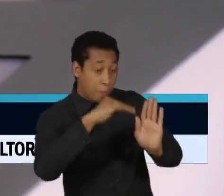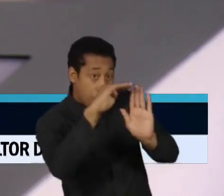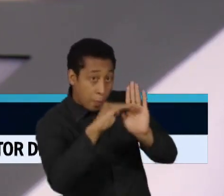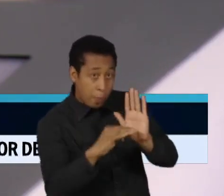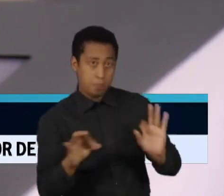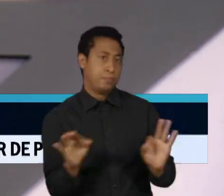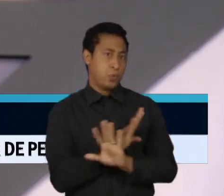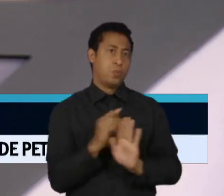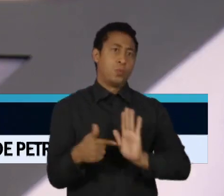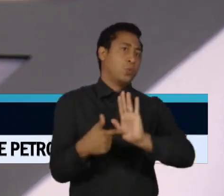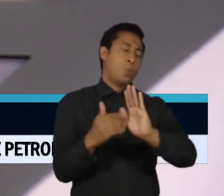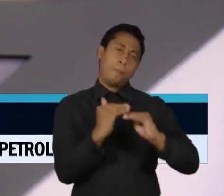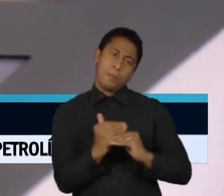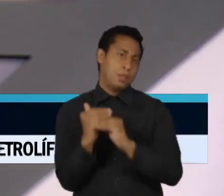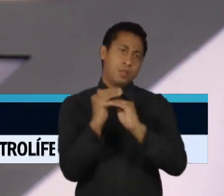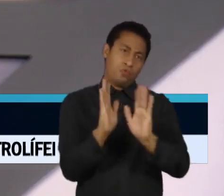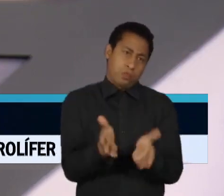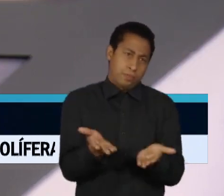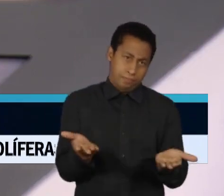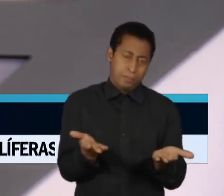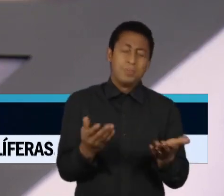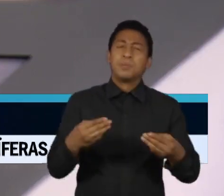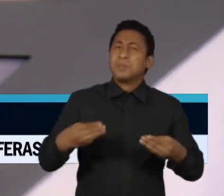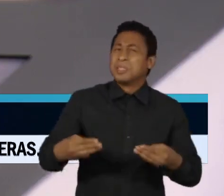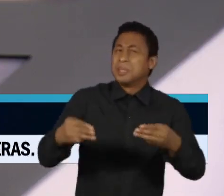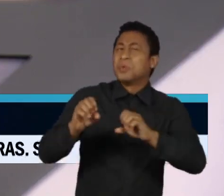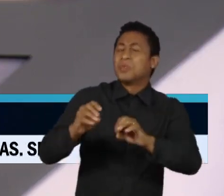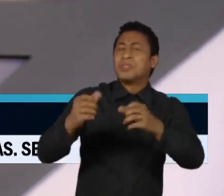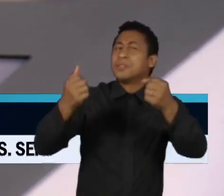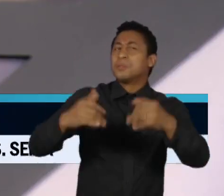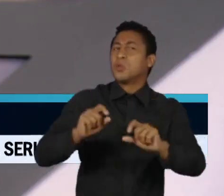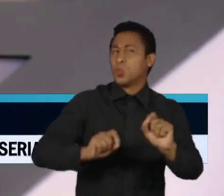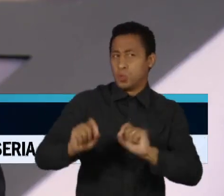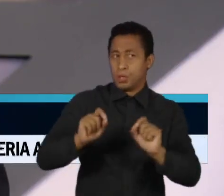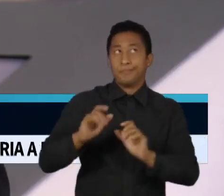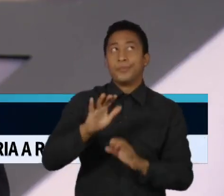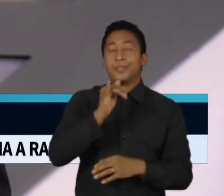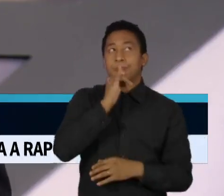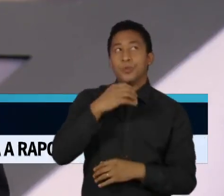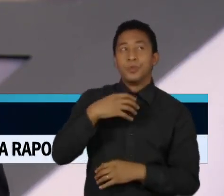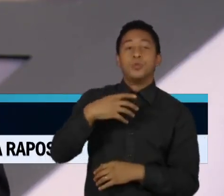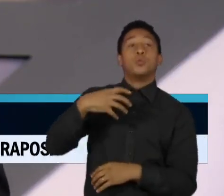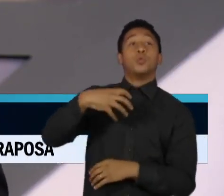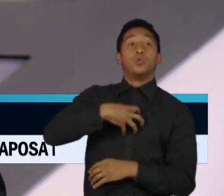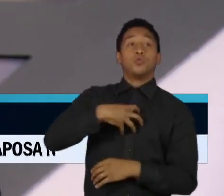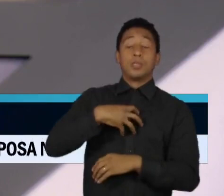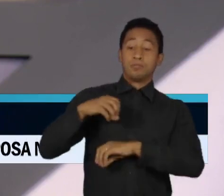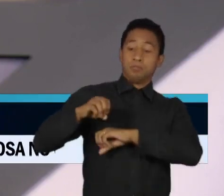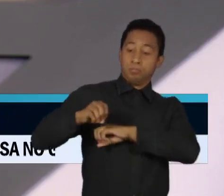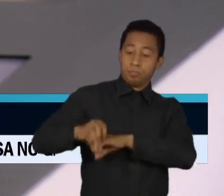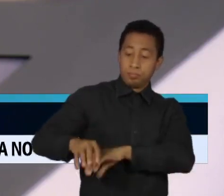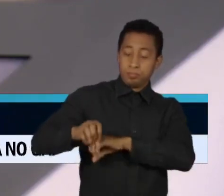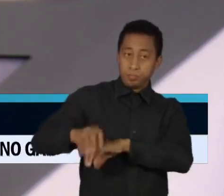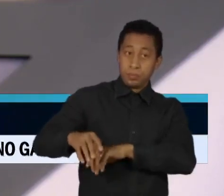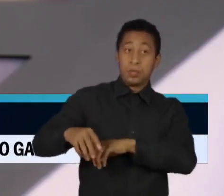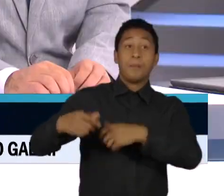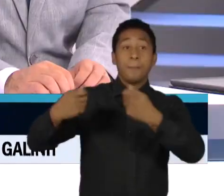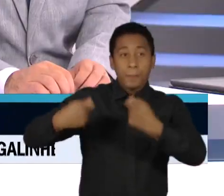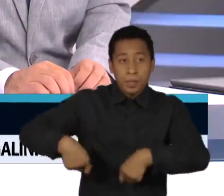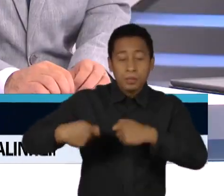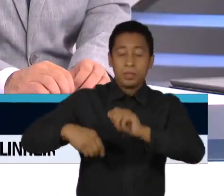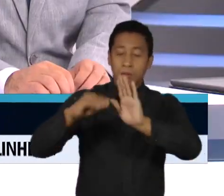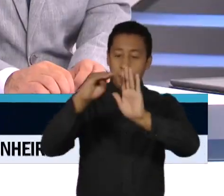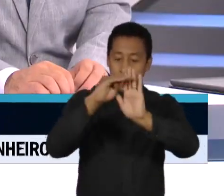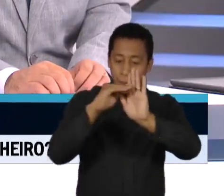Eu não sei se o Ministério da Educação, por exemplo, está querendo dizer o seguinte, olha, o jeito de ensinar tem que ser esse. Existem vários métodos de